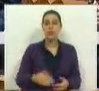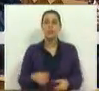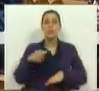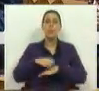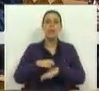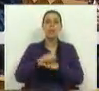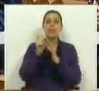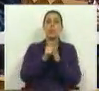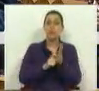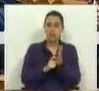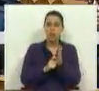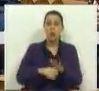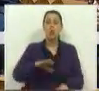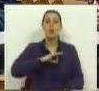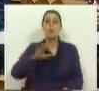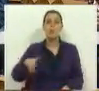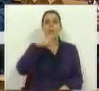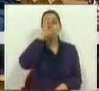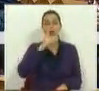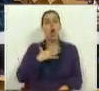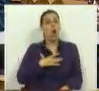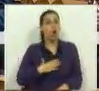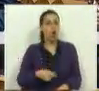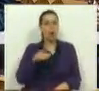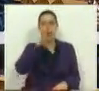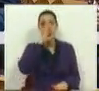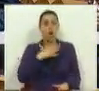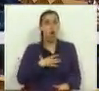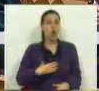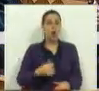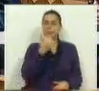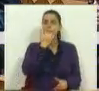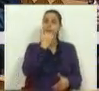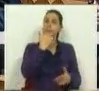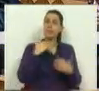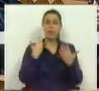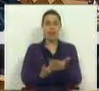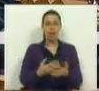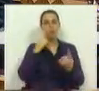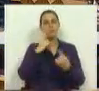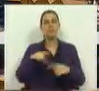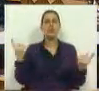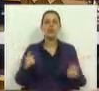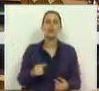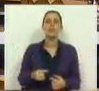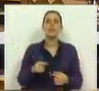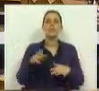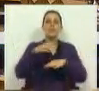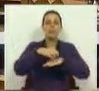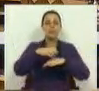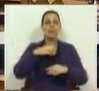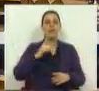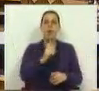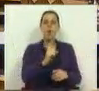as agências de notação que o Sr. Primeiro-Ministro tanto gosta e esse governo tanto gostam de agradar, revelou, através da Standard &